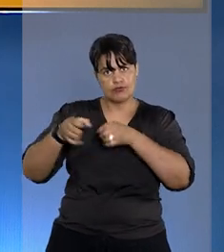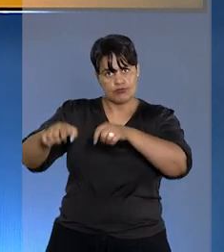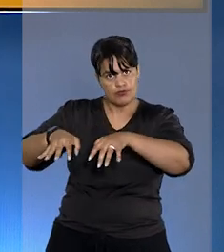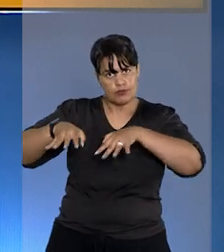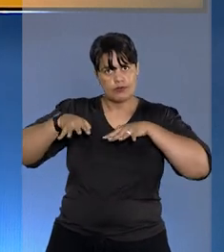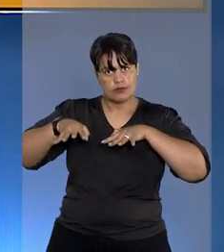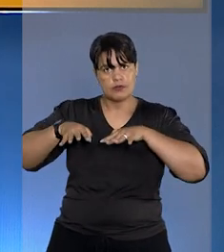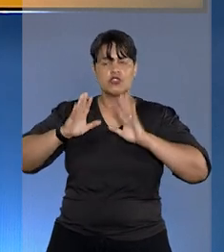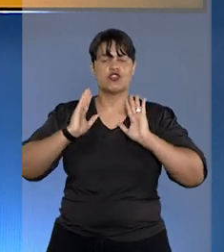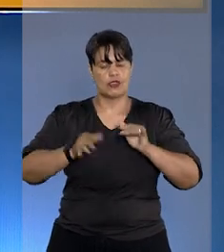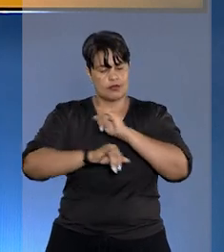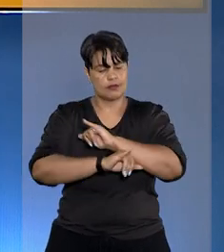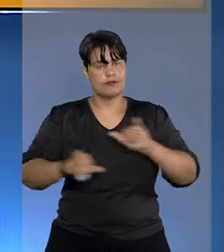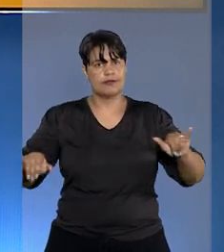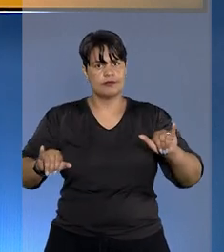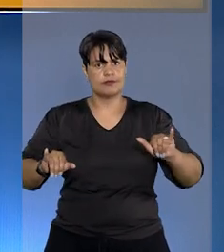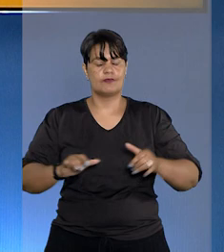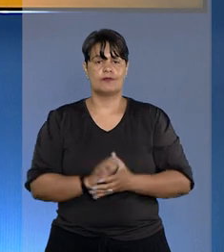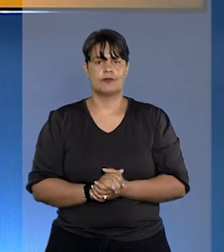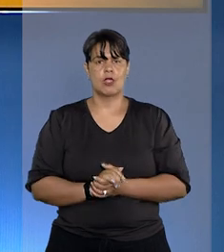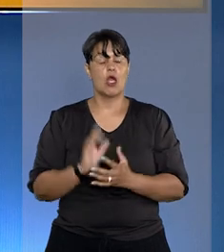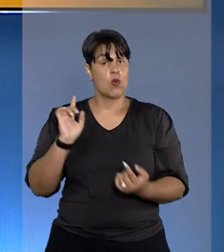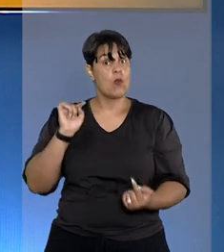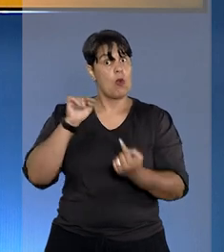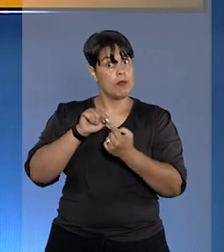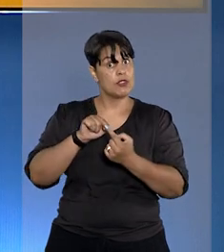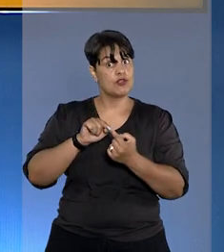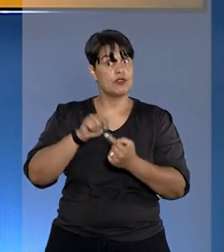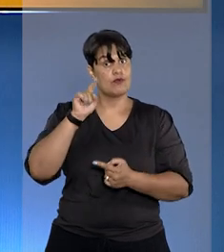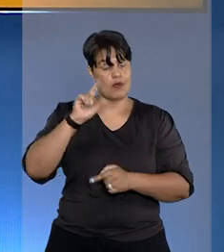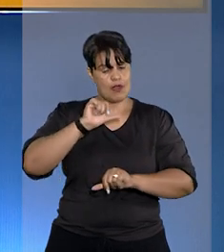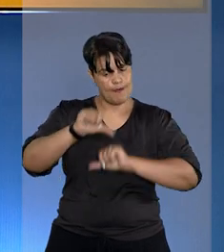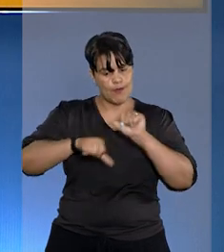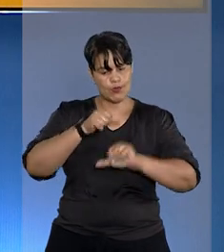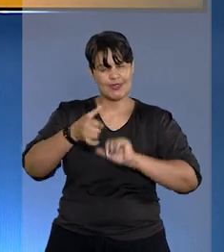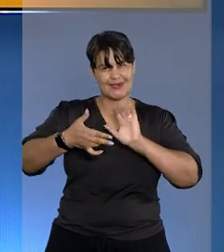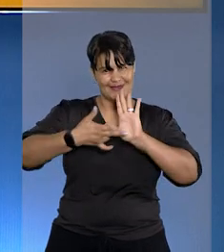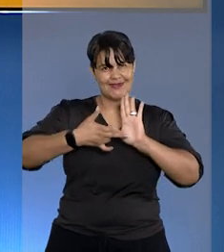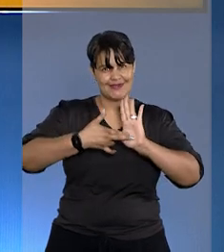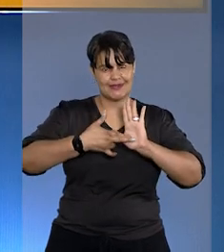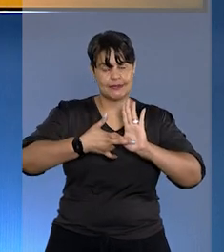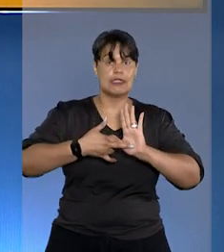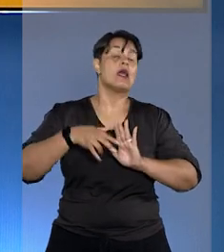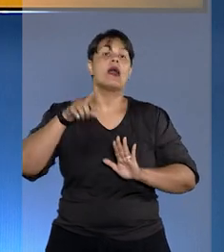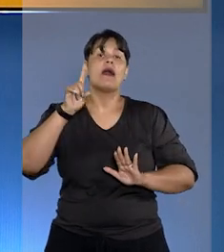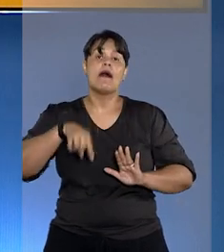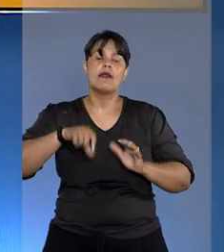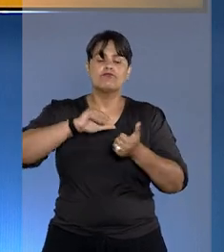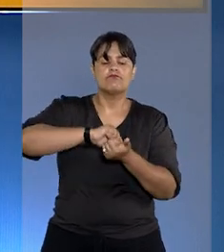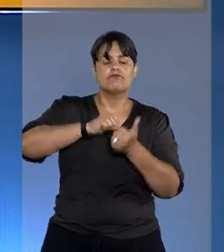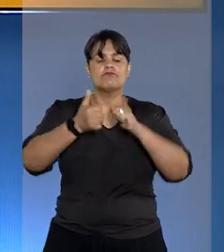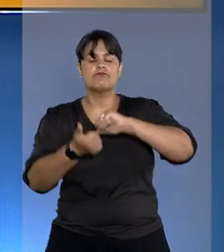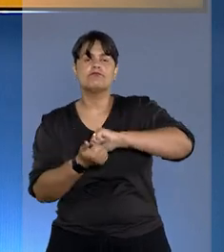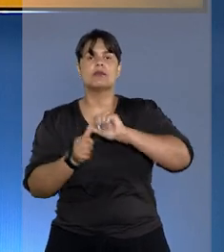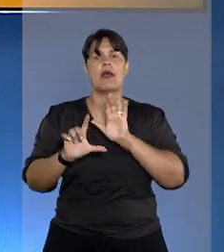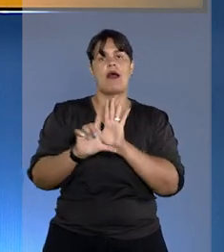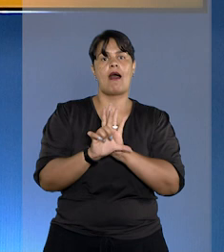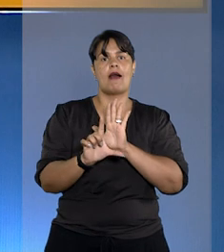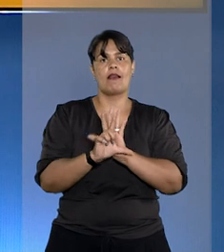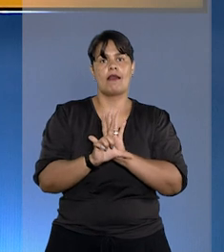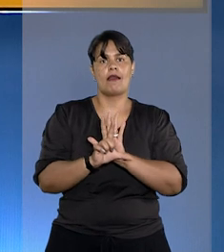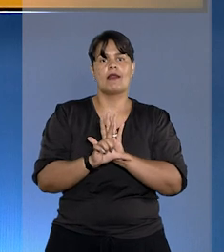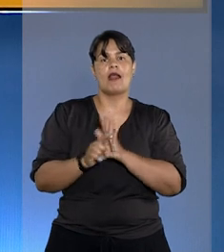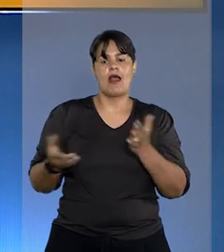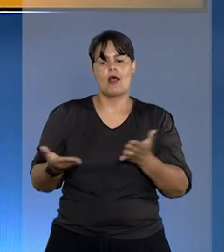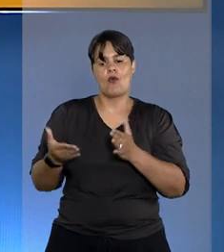do STJ foram publicadas. O objetivo da mudança no Regimento Interno da Corte é se adequar à legislação